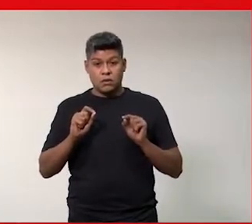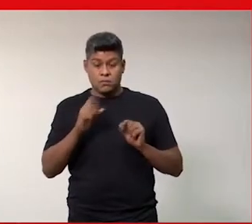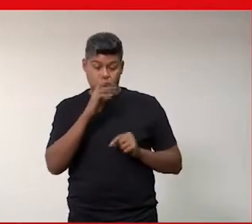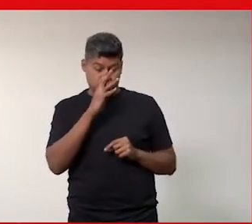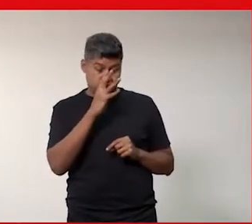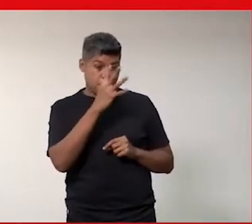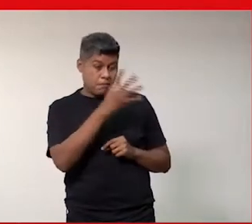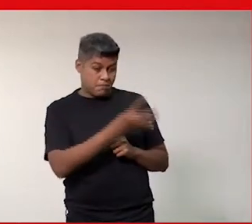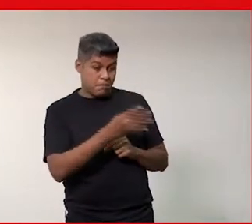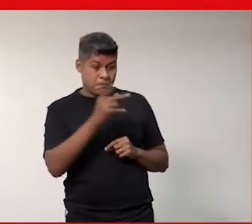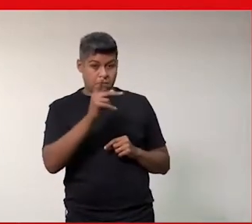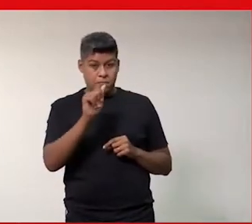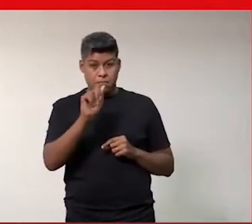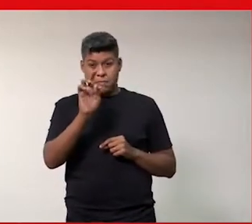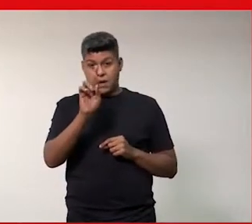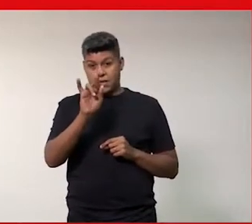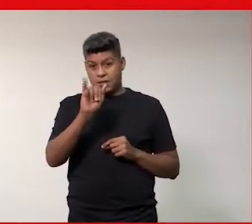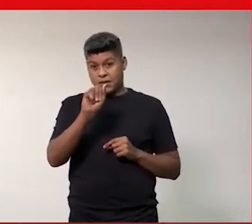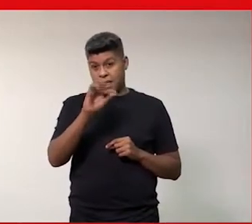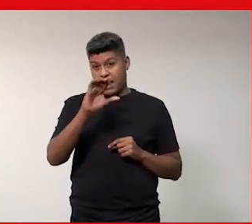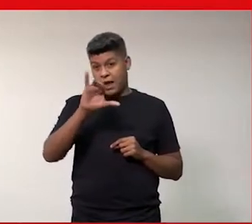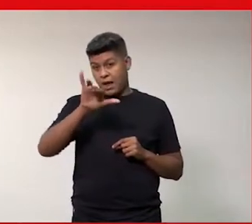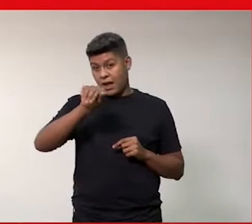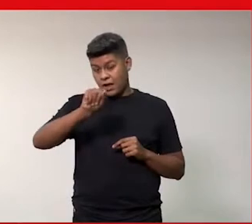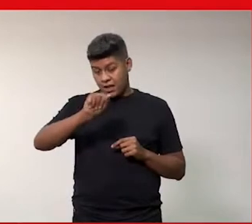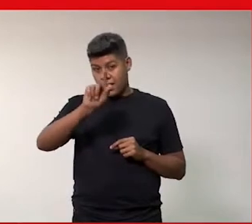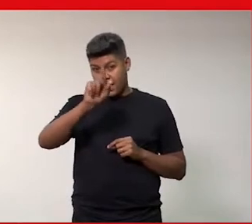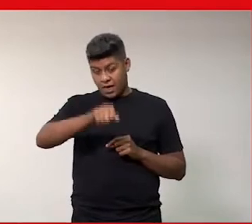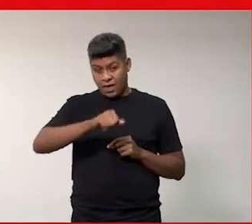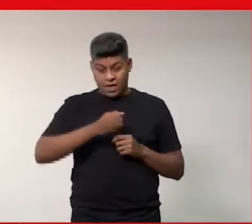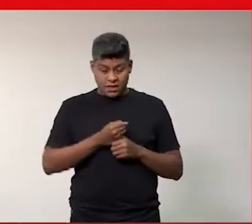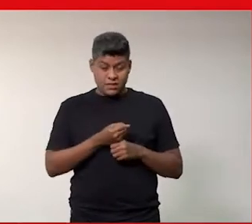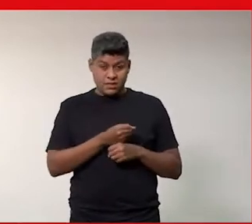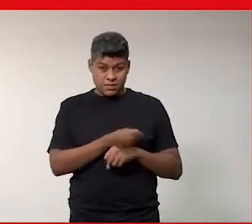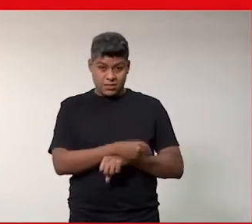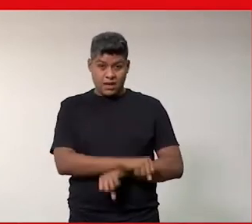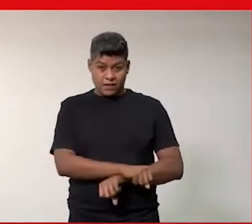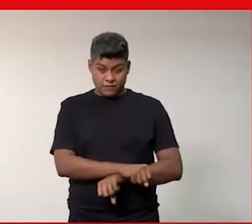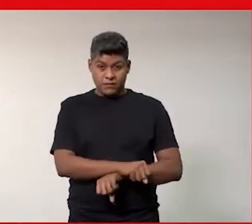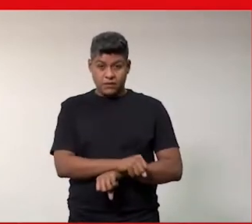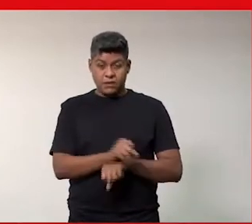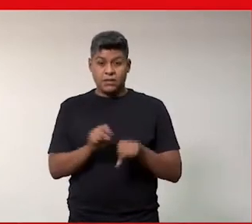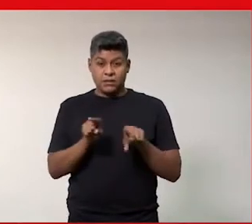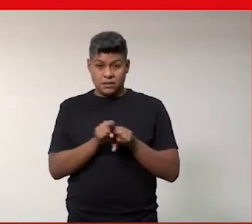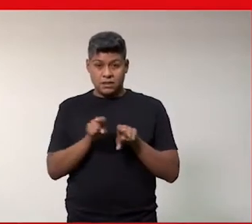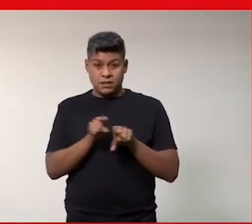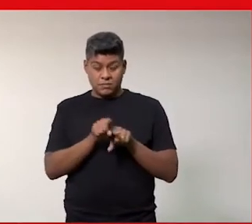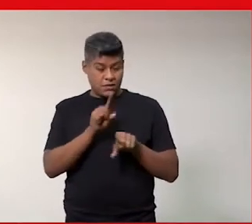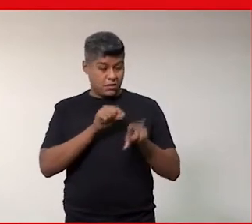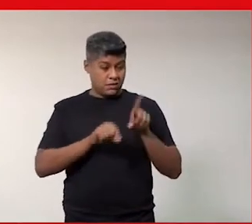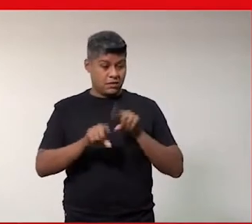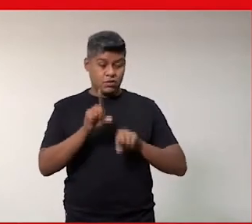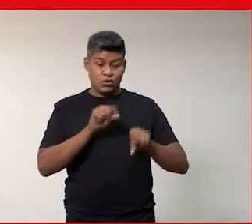uma sociedade que é escravocrata, que é uma sociedade absurdamente classista,